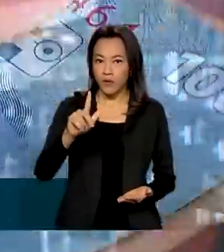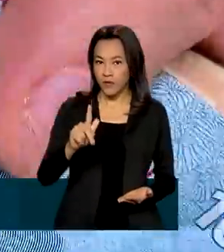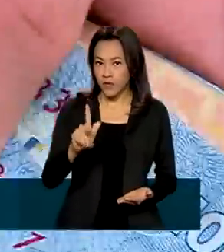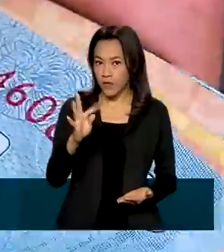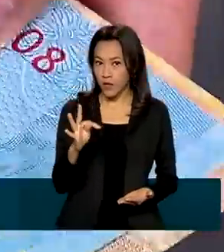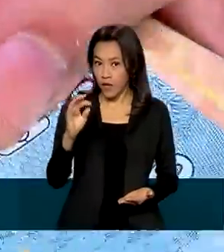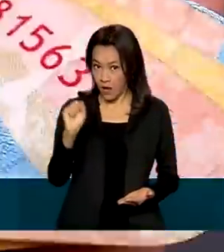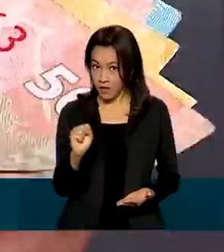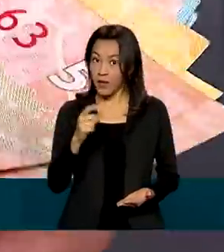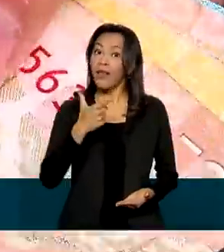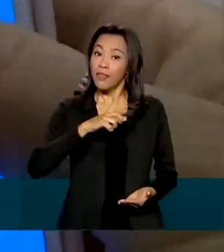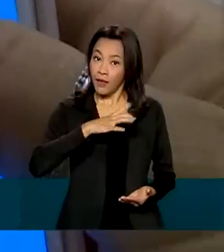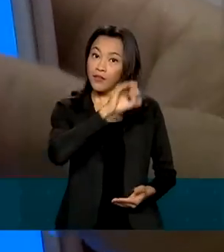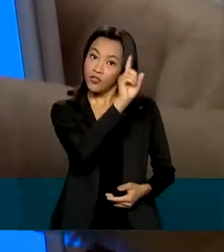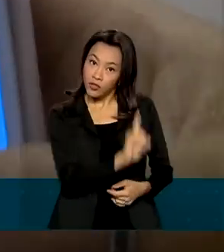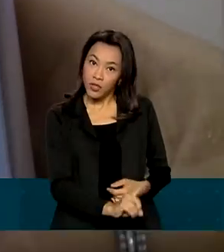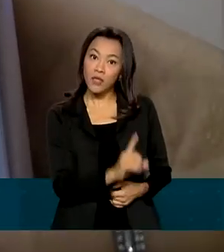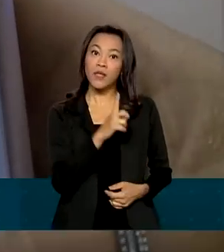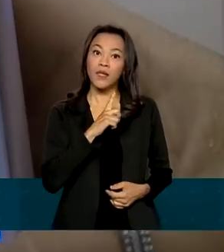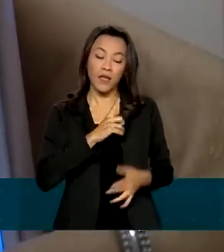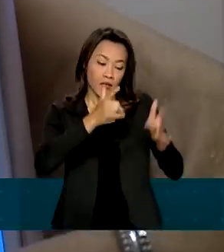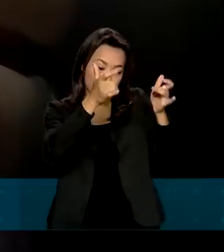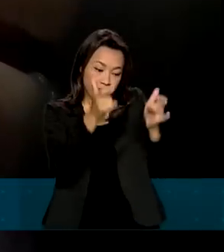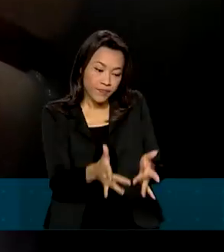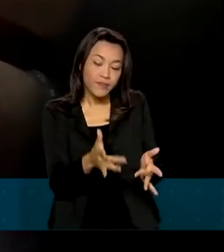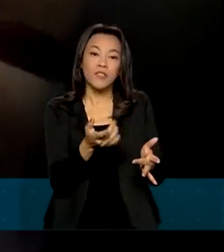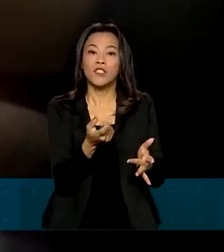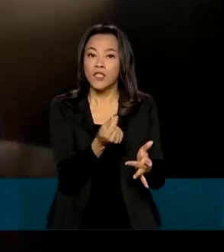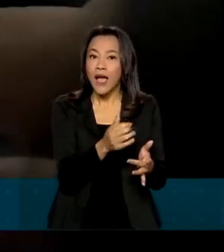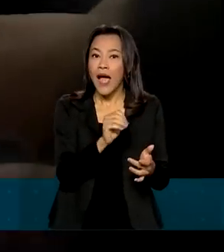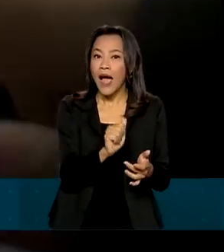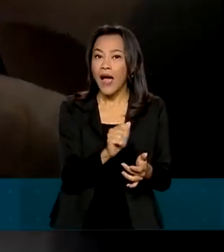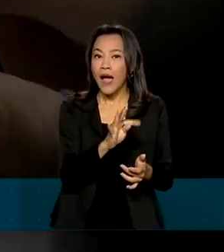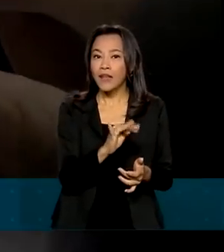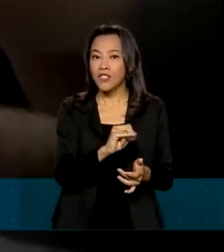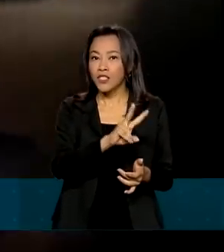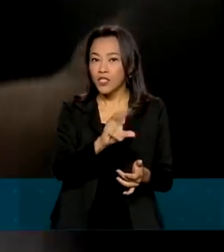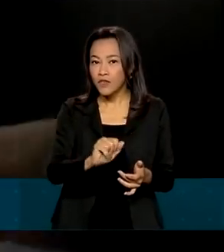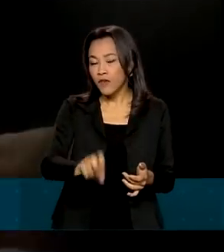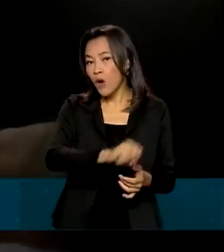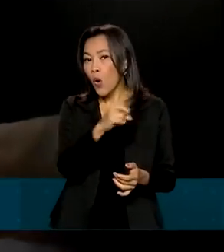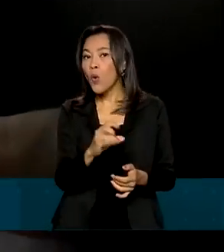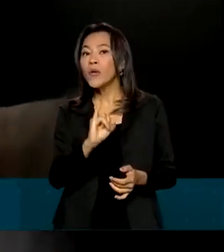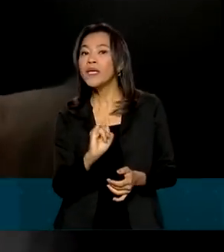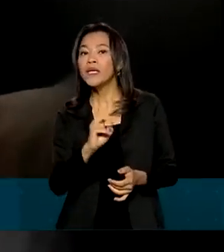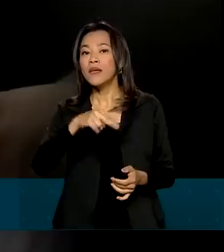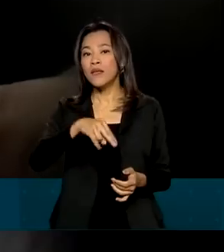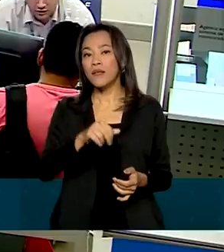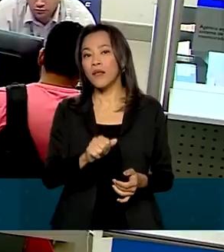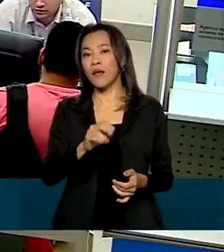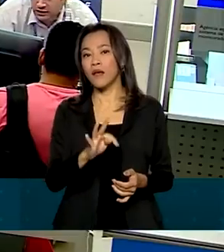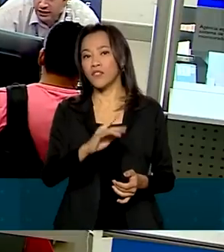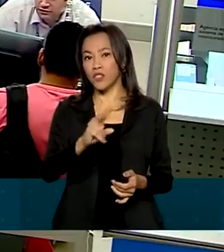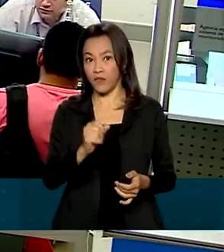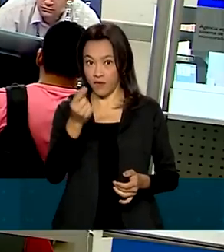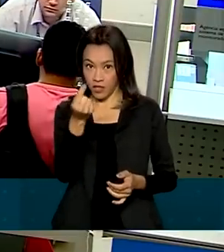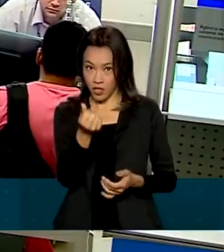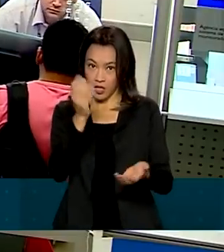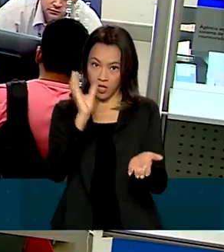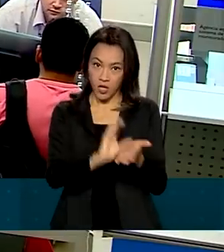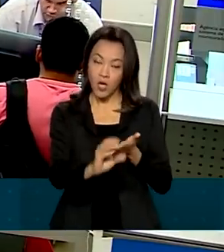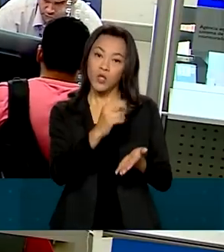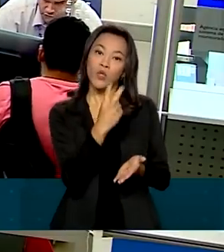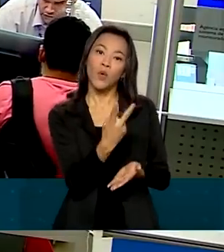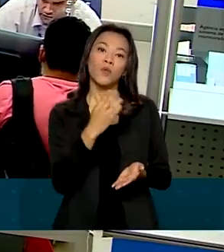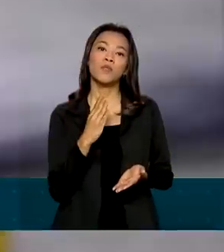direito àqueles com saldo disponível em conta ativa ou inativa do fundo. Vão ser creditados 2,6